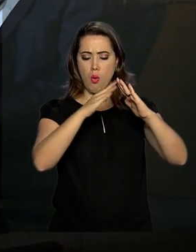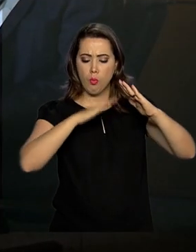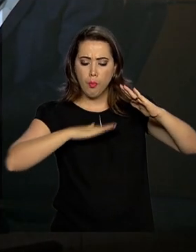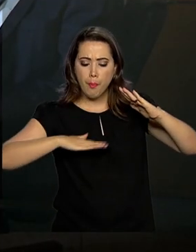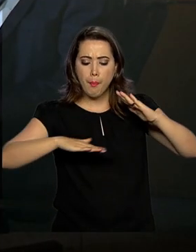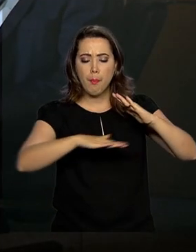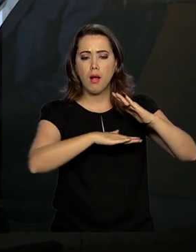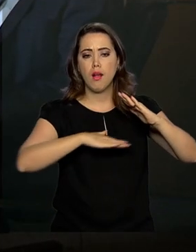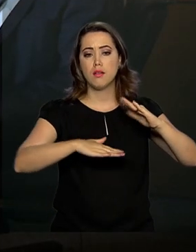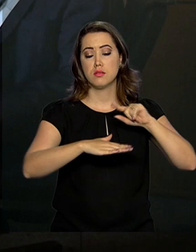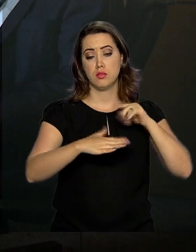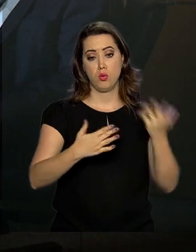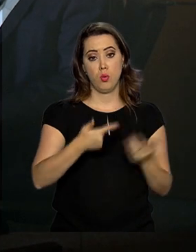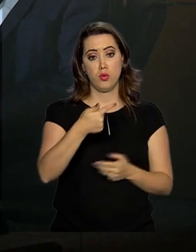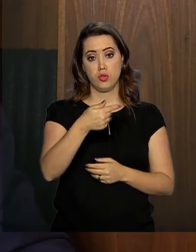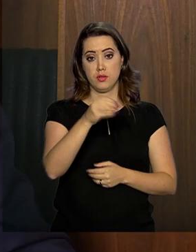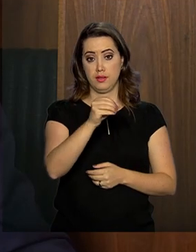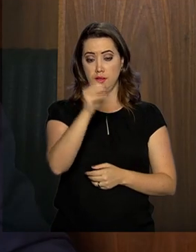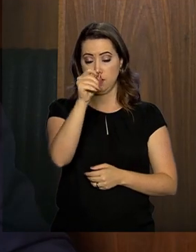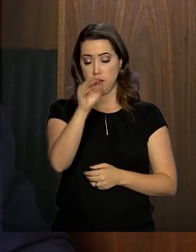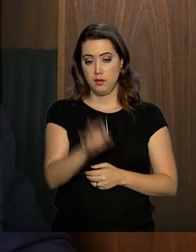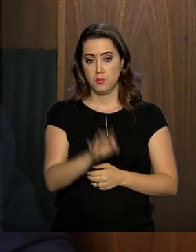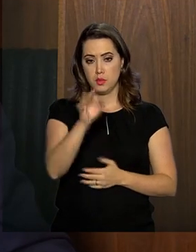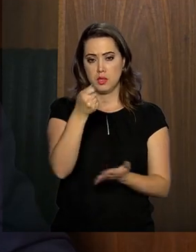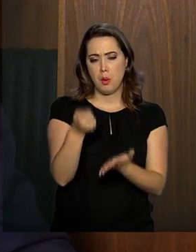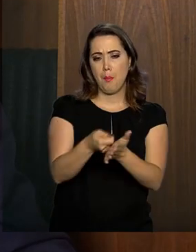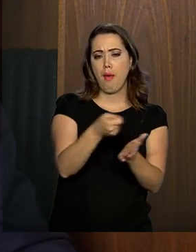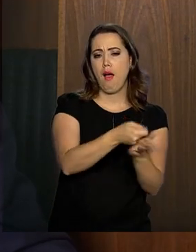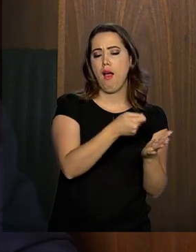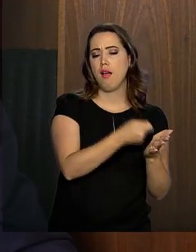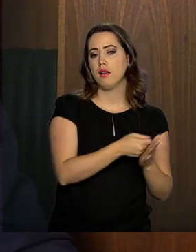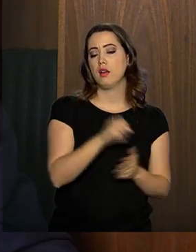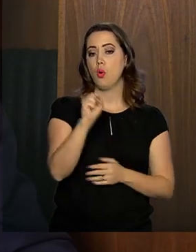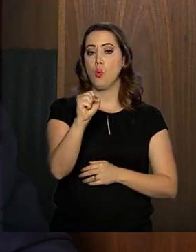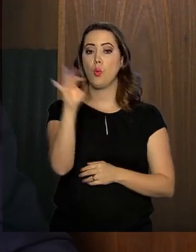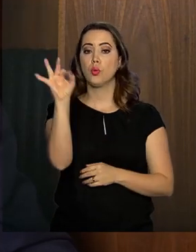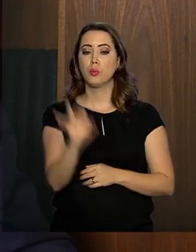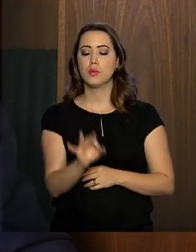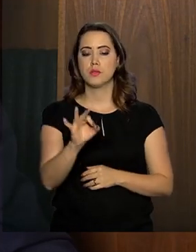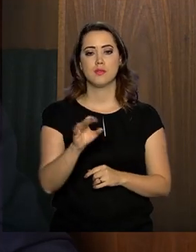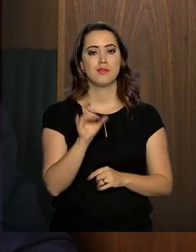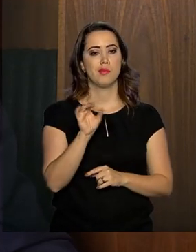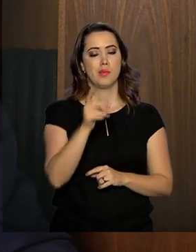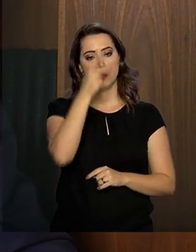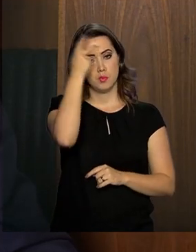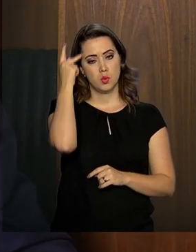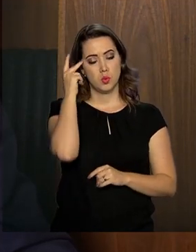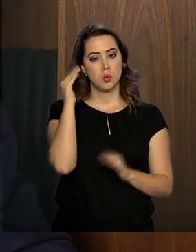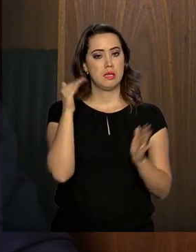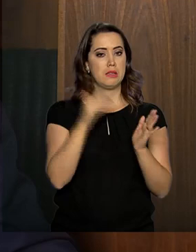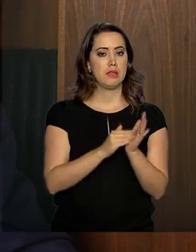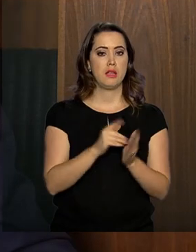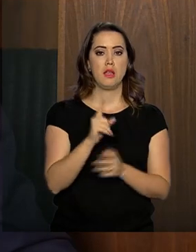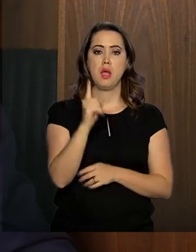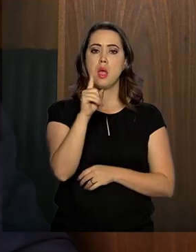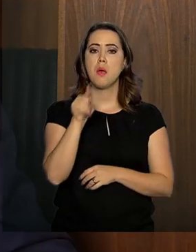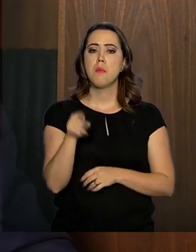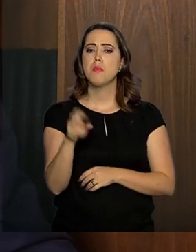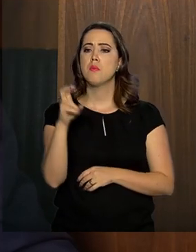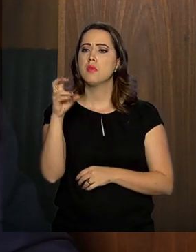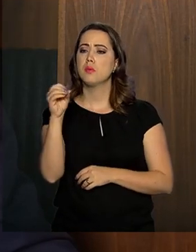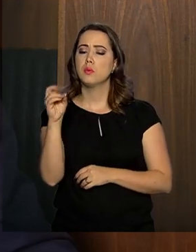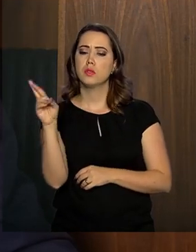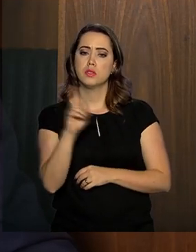contribuem hoje para o regime de Previdência, contribuem na faixa de 8%. São aqueles que percebem até R$.500,00 brutos.